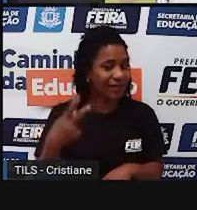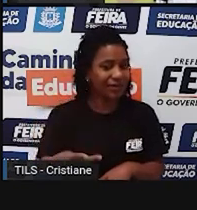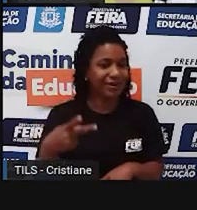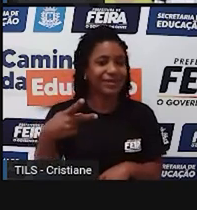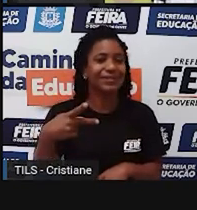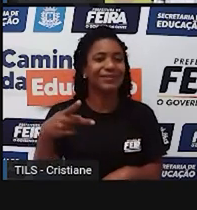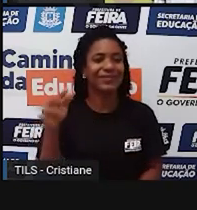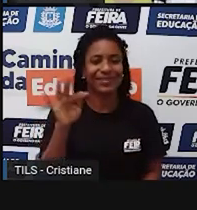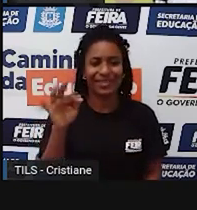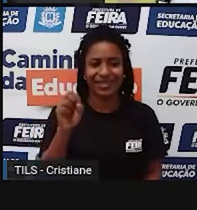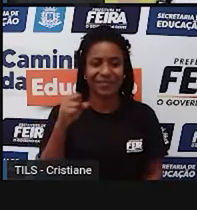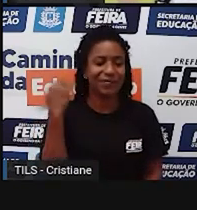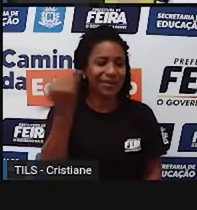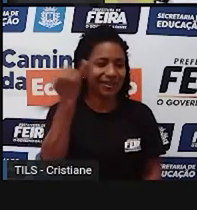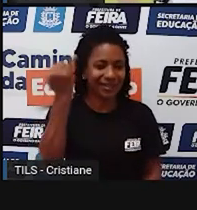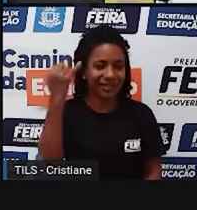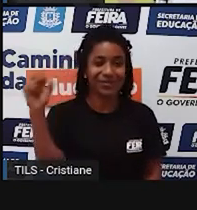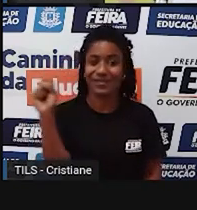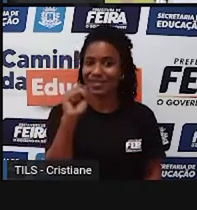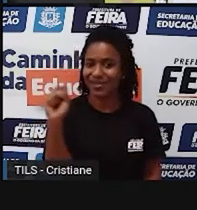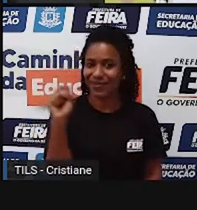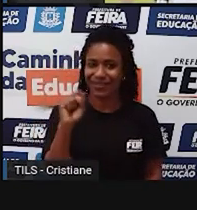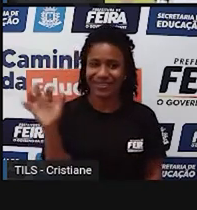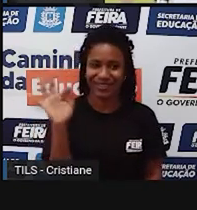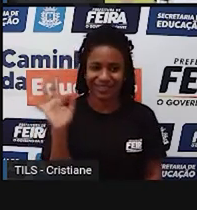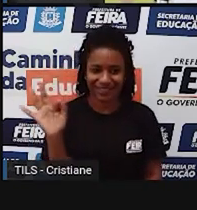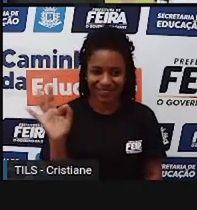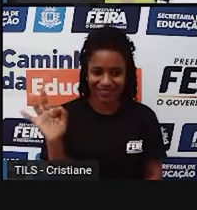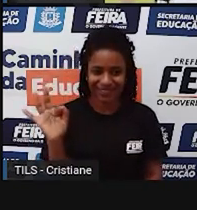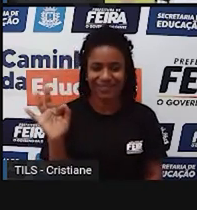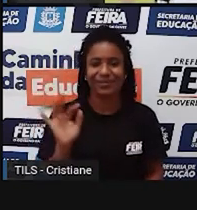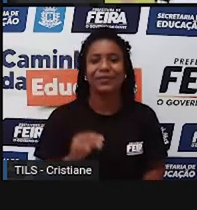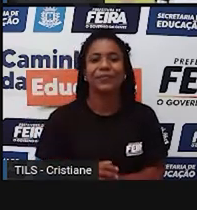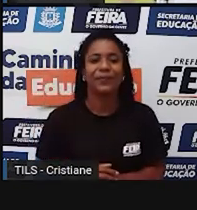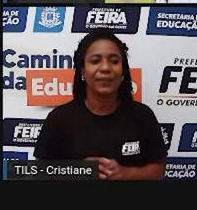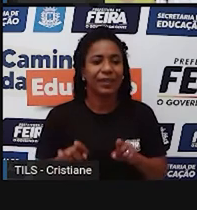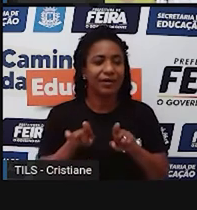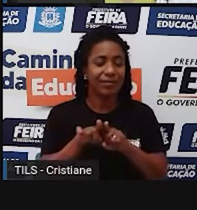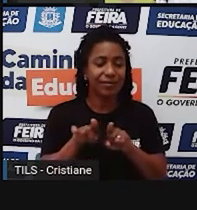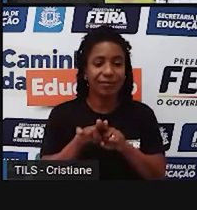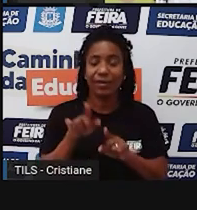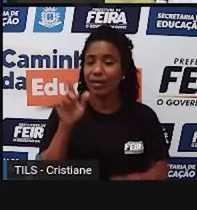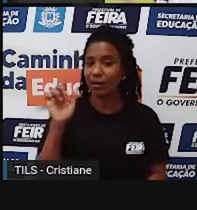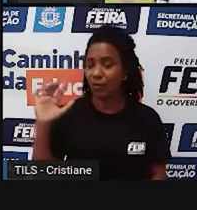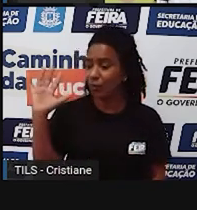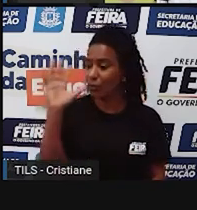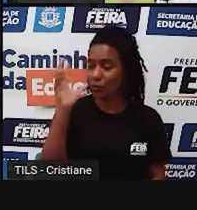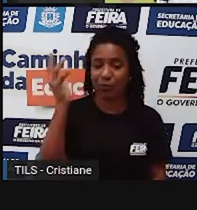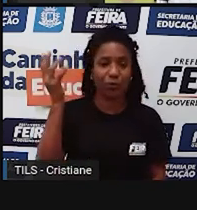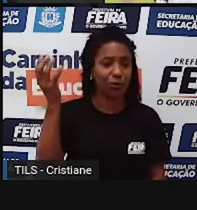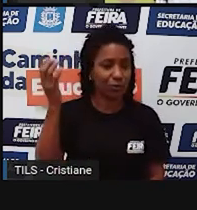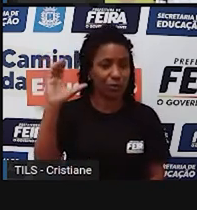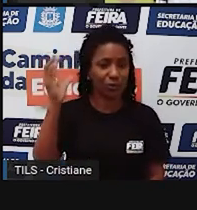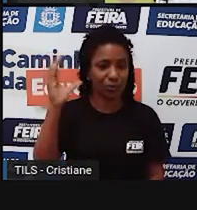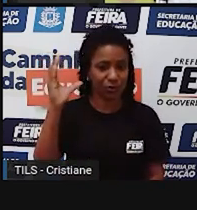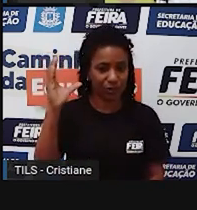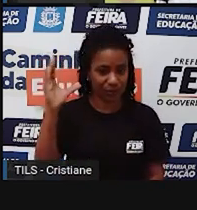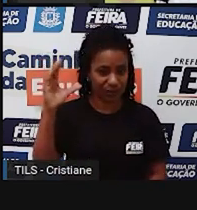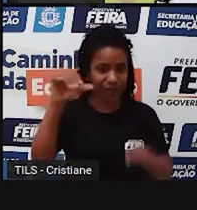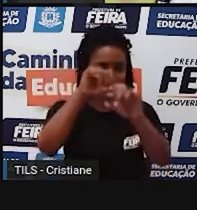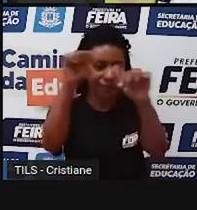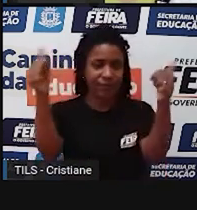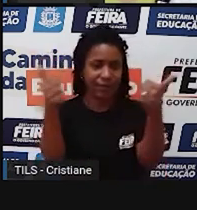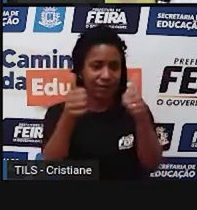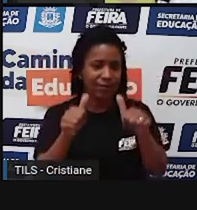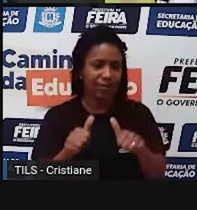Francisco, cujo rio principal é o São Francisco. Aqui o do clima, como eu já falei pra vocês. Então, esses tipos de mapa físico, eles são